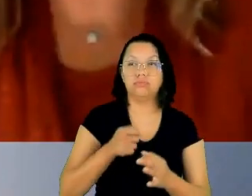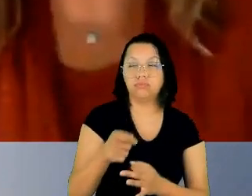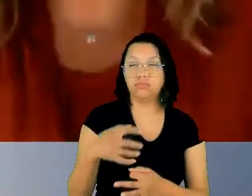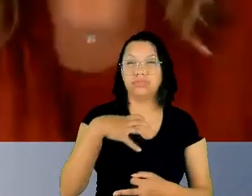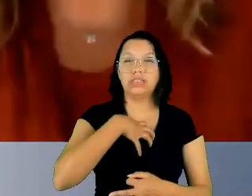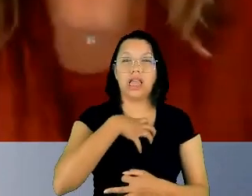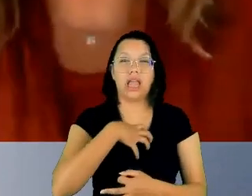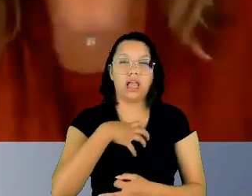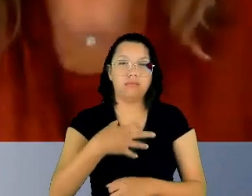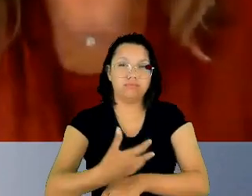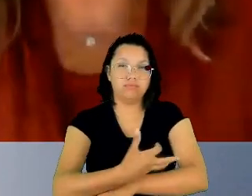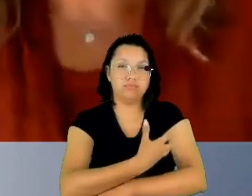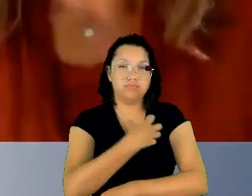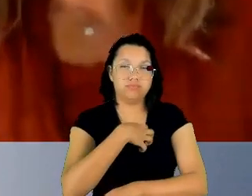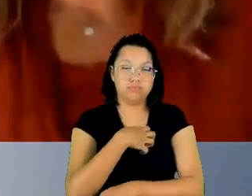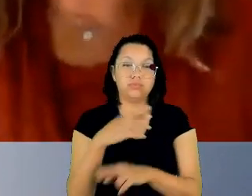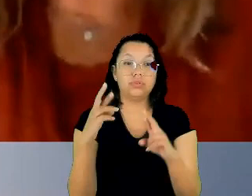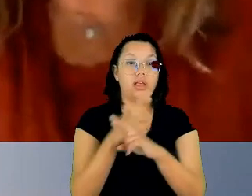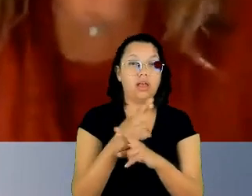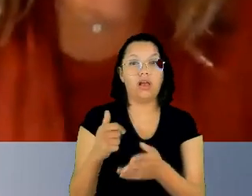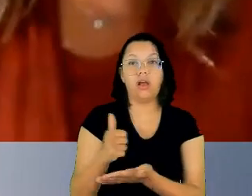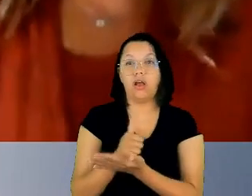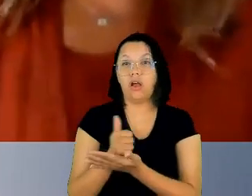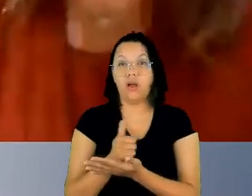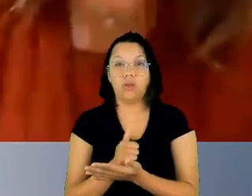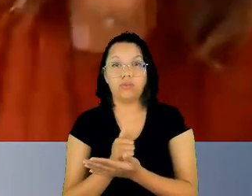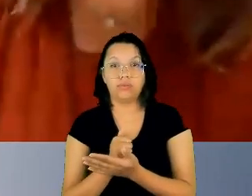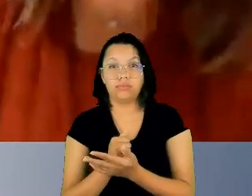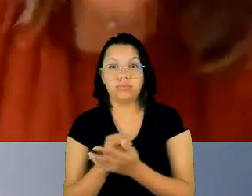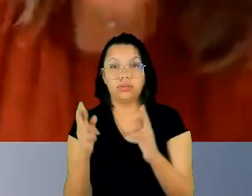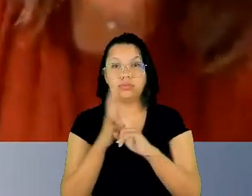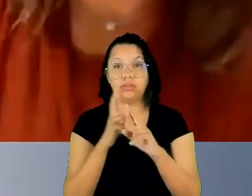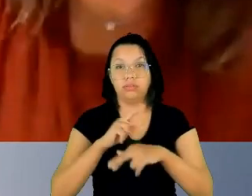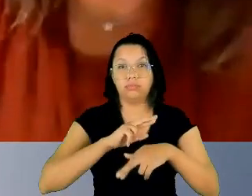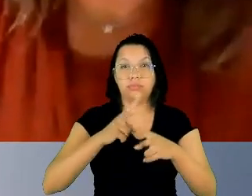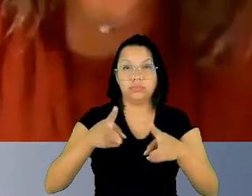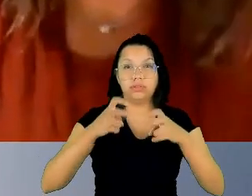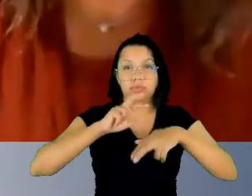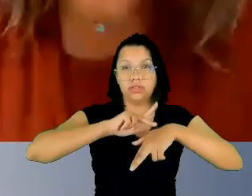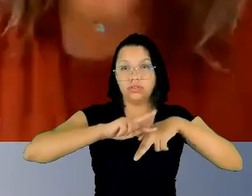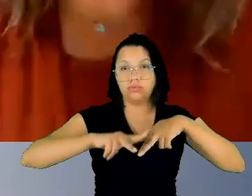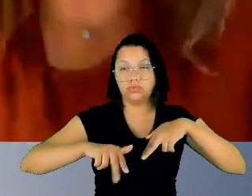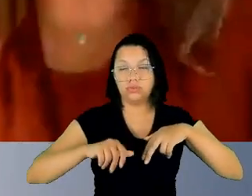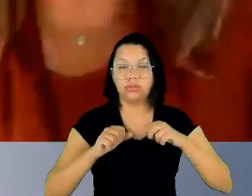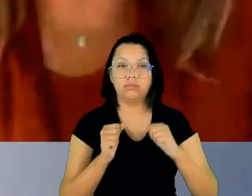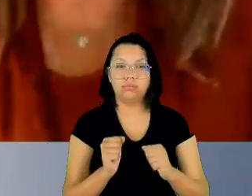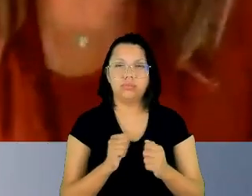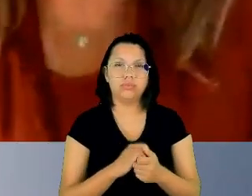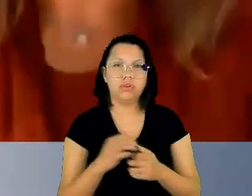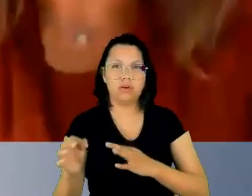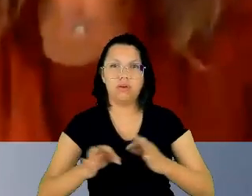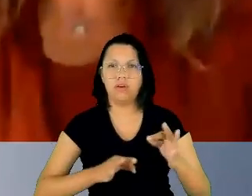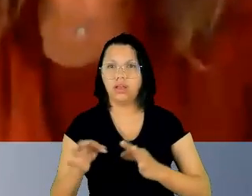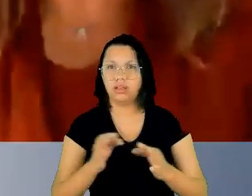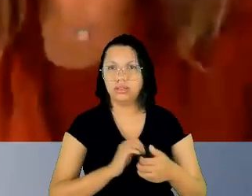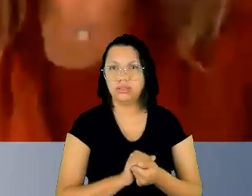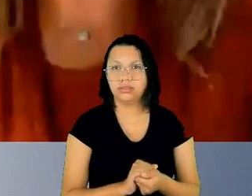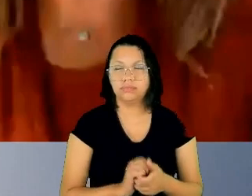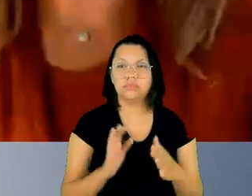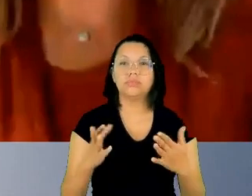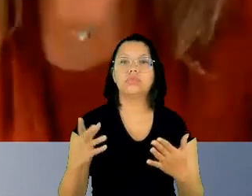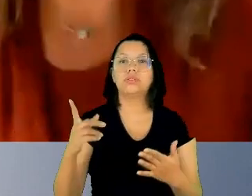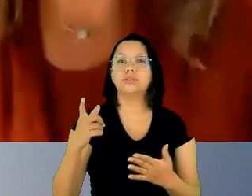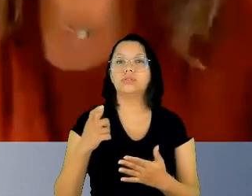convencionalidade a perspectiva de gênero eu pude organizar quando estive secretária de direitos humanos um